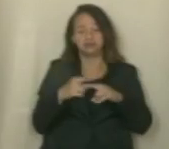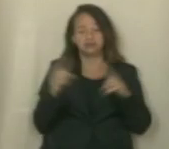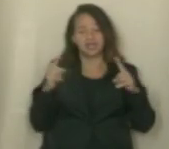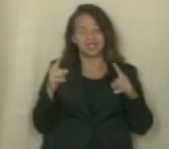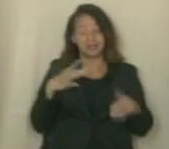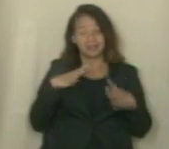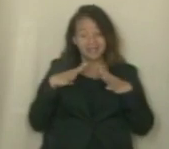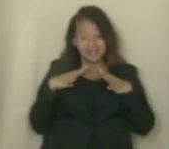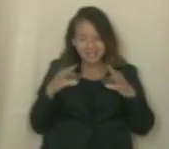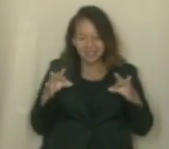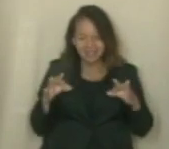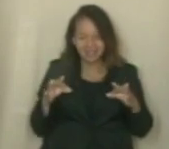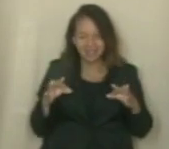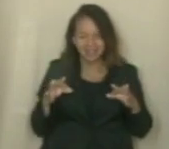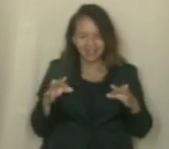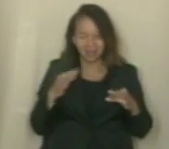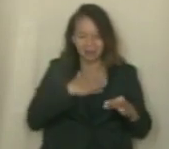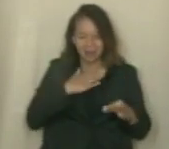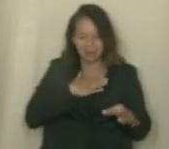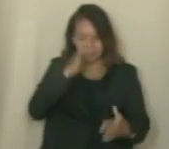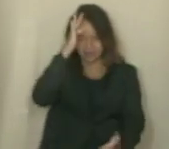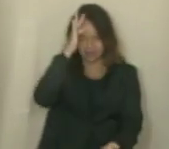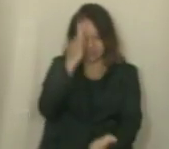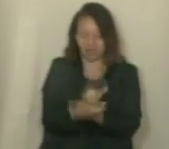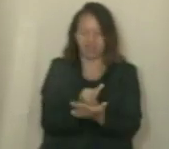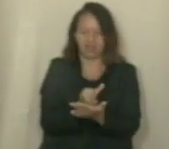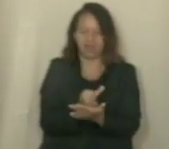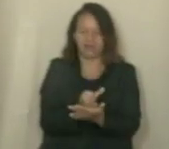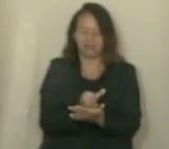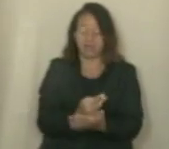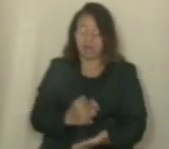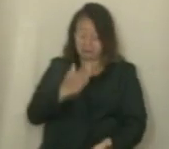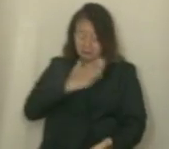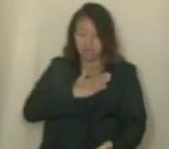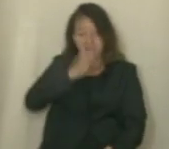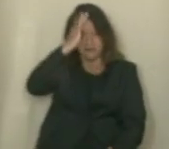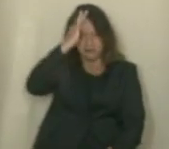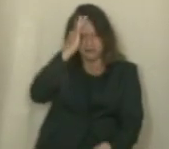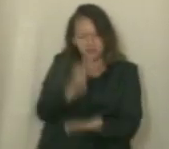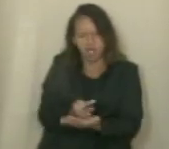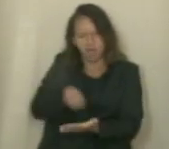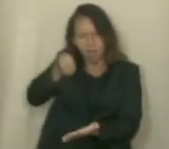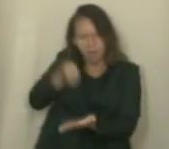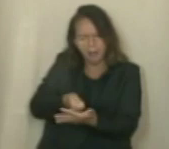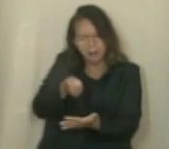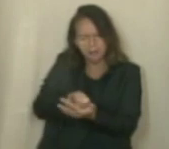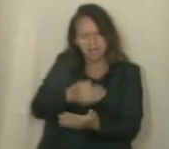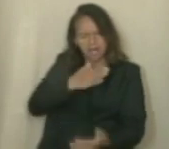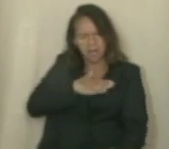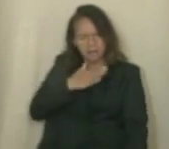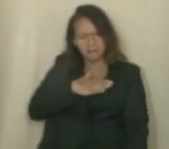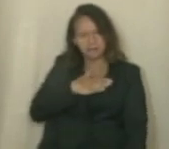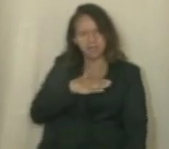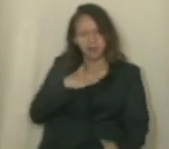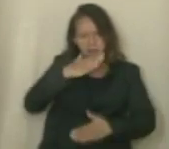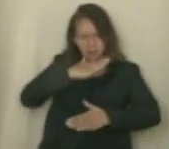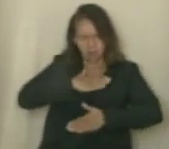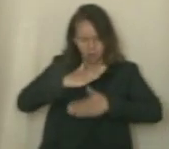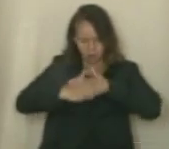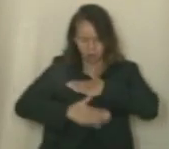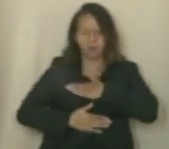A minha certeza é movida pela minha fé e a minha fé obriga a mim e ao meu corpo,